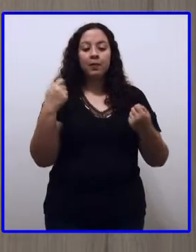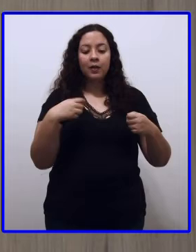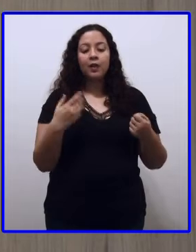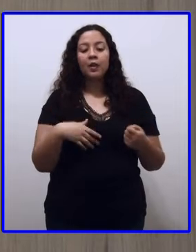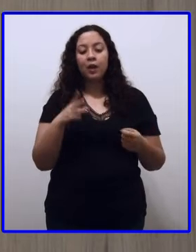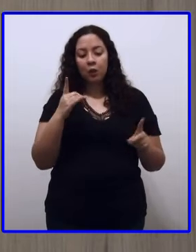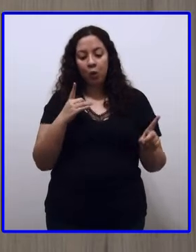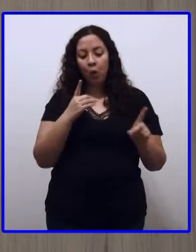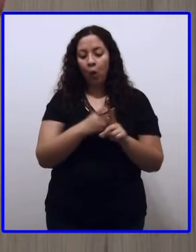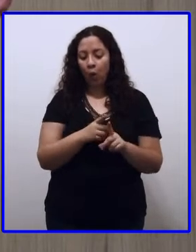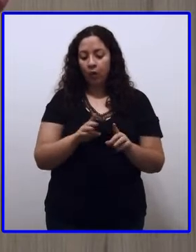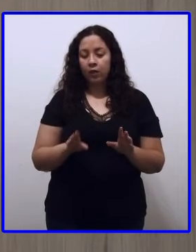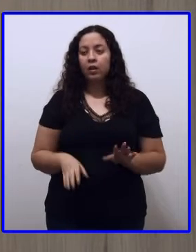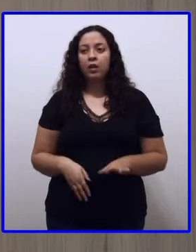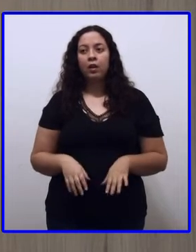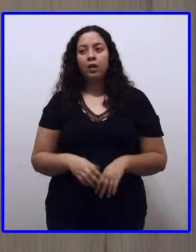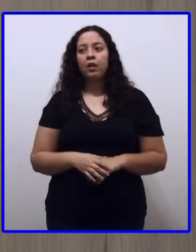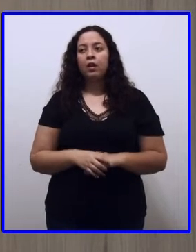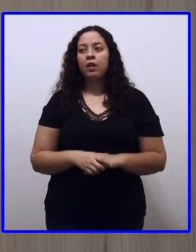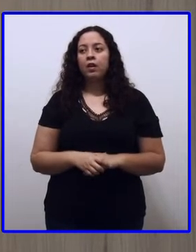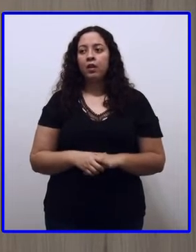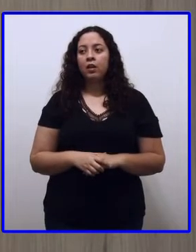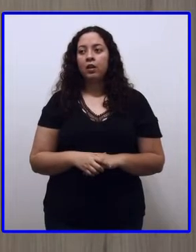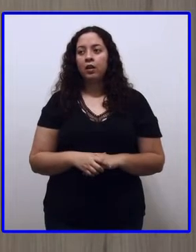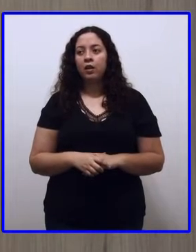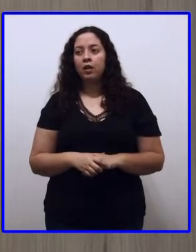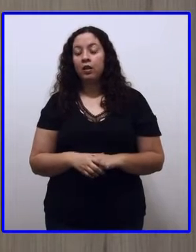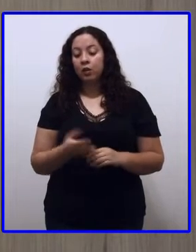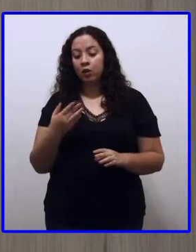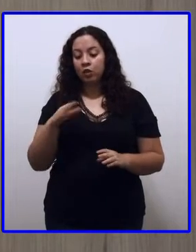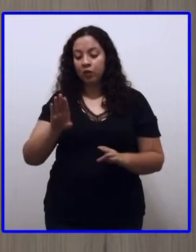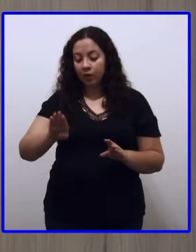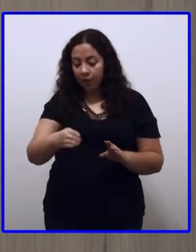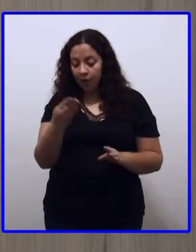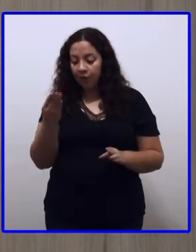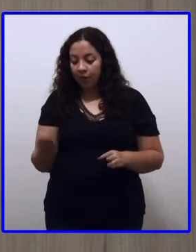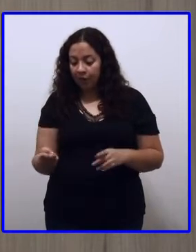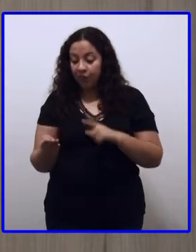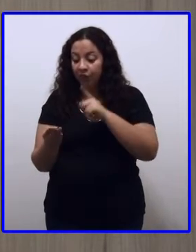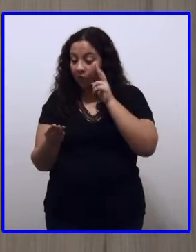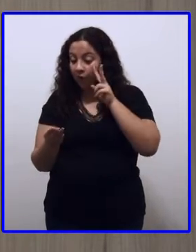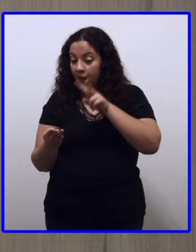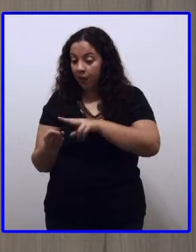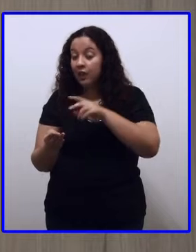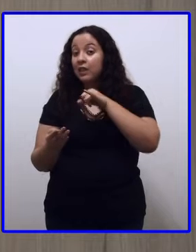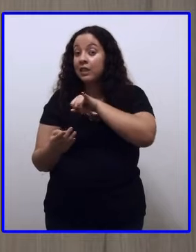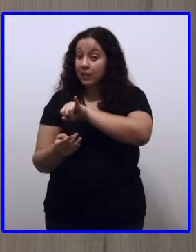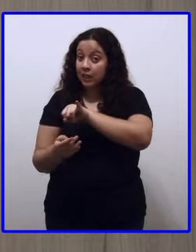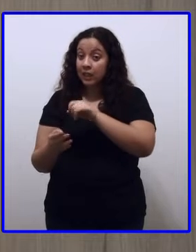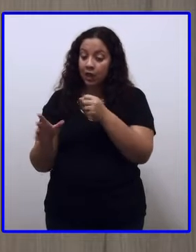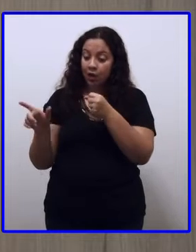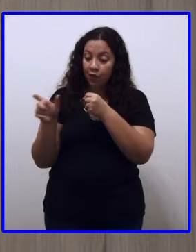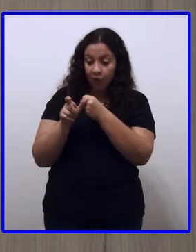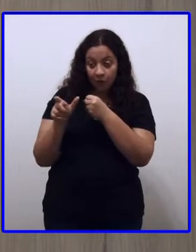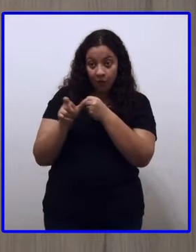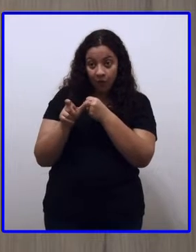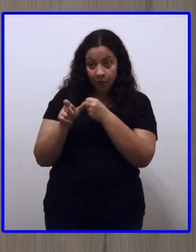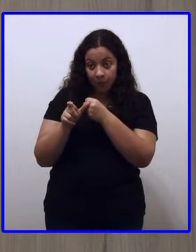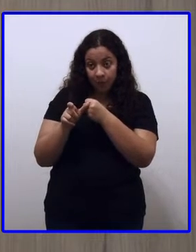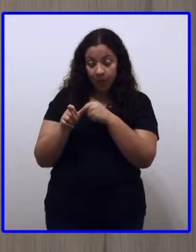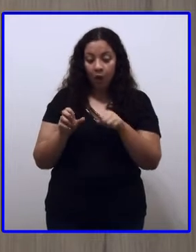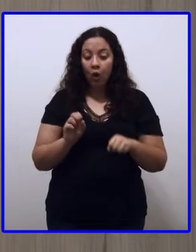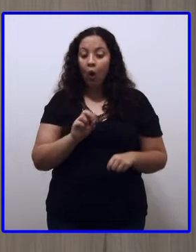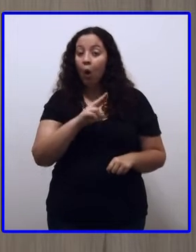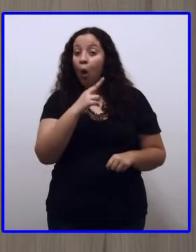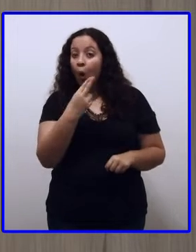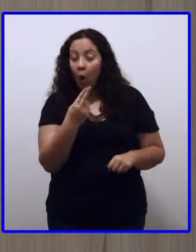parzinho. Só que a gente vai virar a palavra. E aí a gente vê se ela vai escolher a terminação. E aí se ela vai terminar com